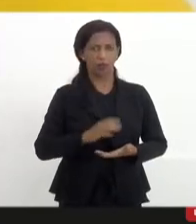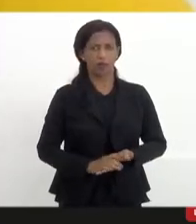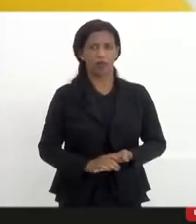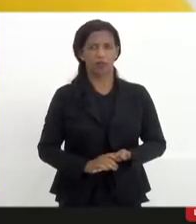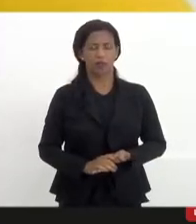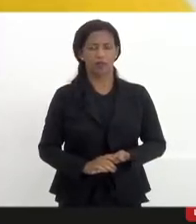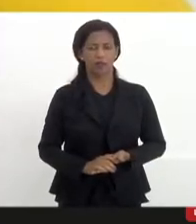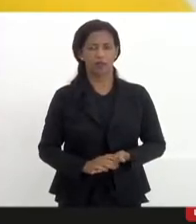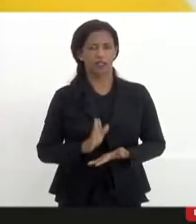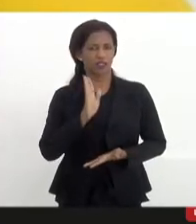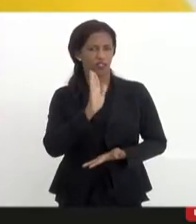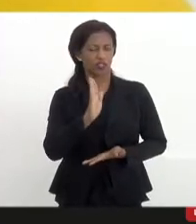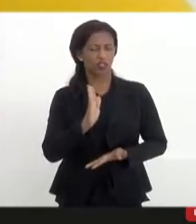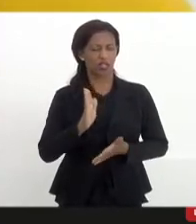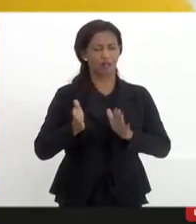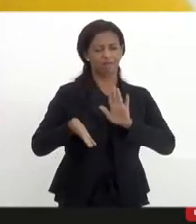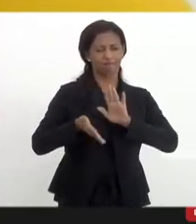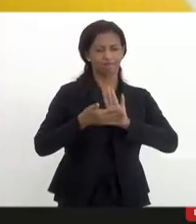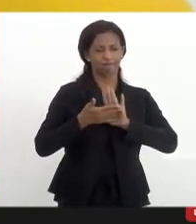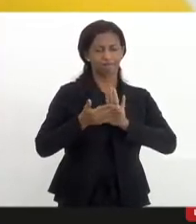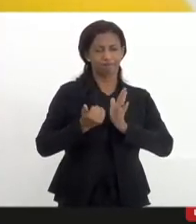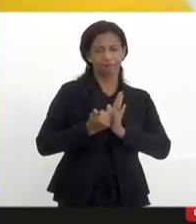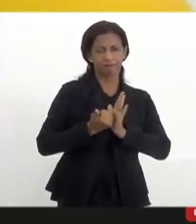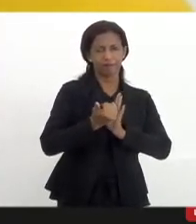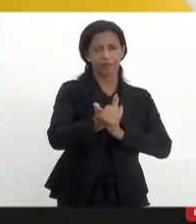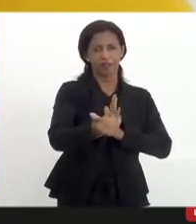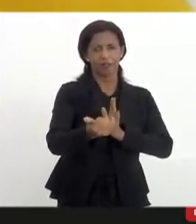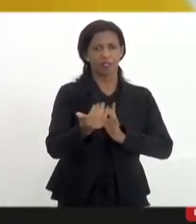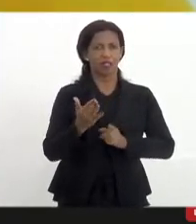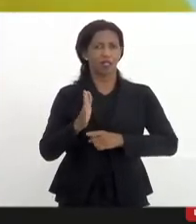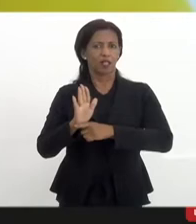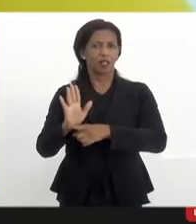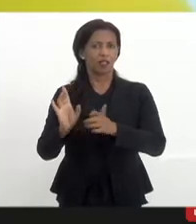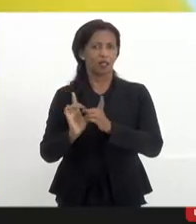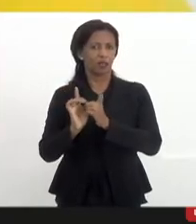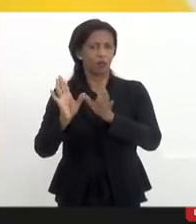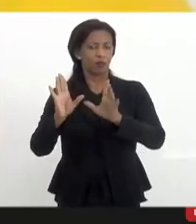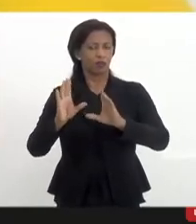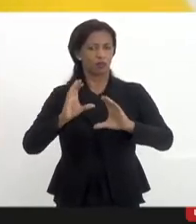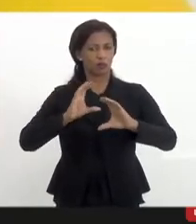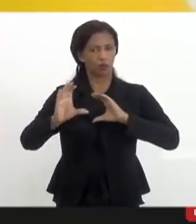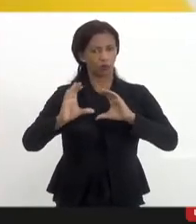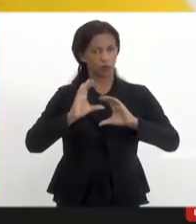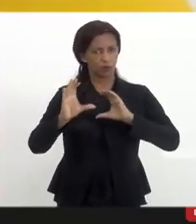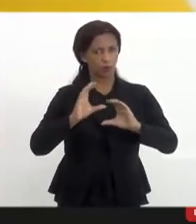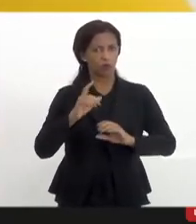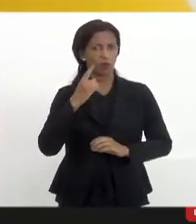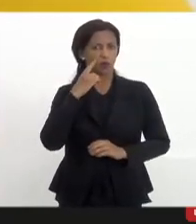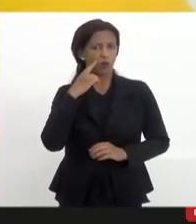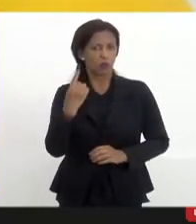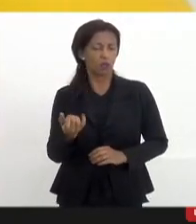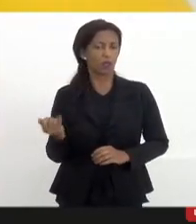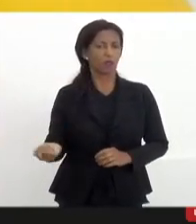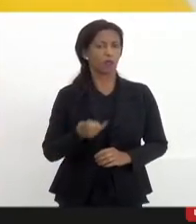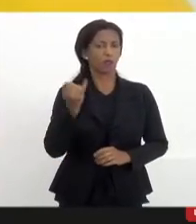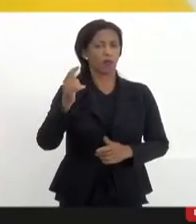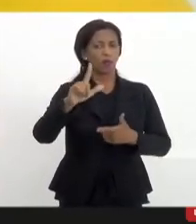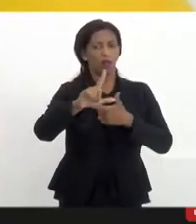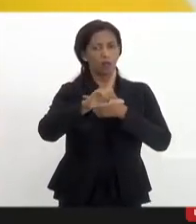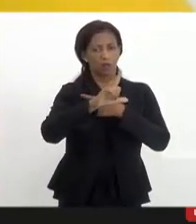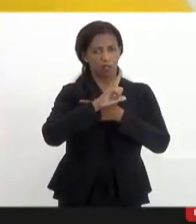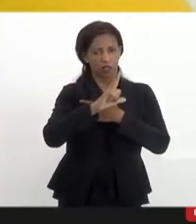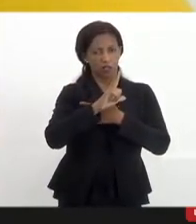cria essa frente parlamentar em defesa da democratização da comunicação, entendendo a importância do legislativo